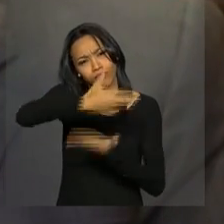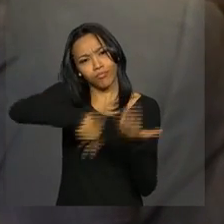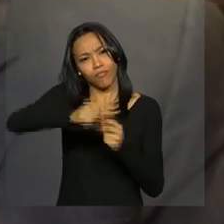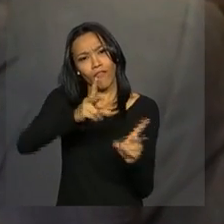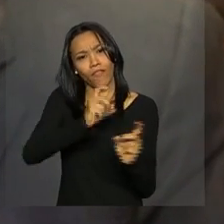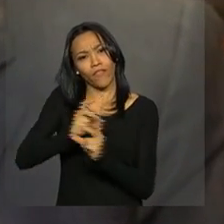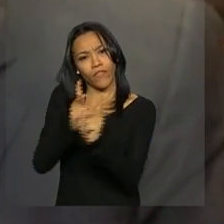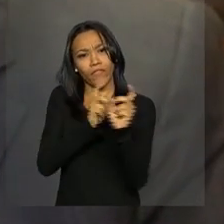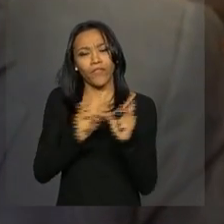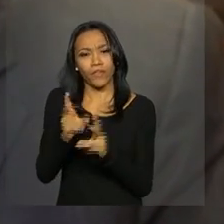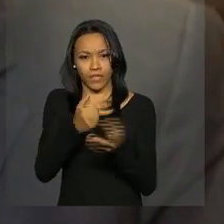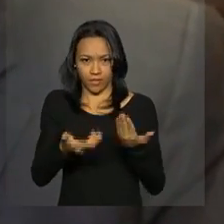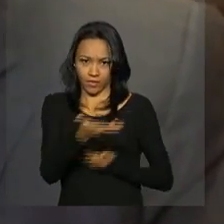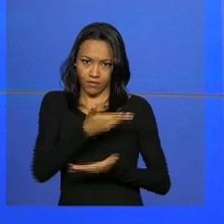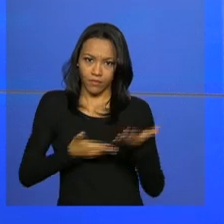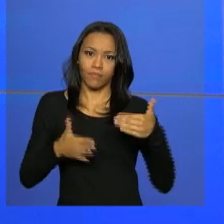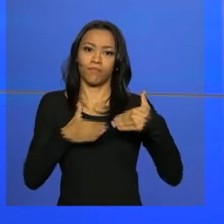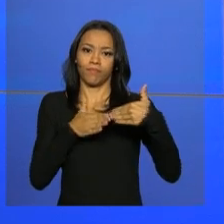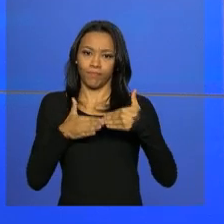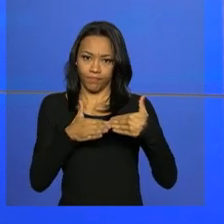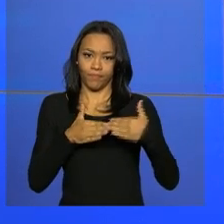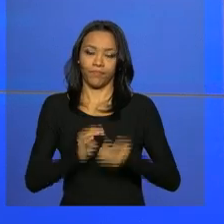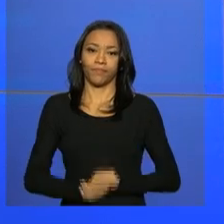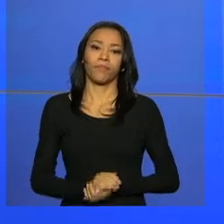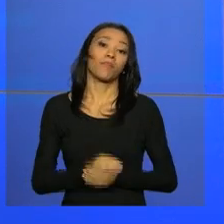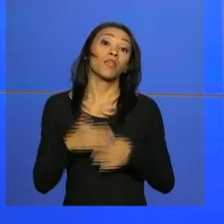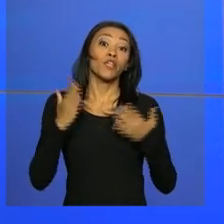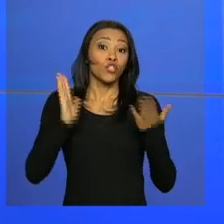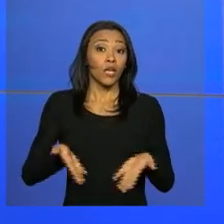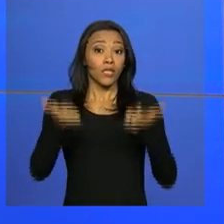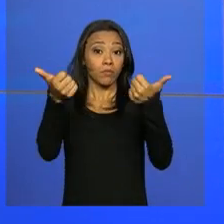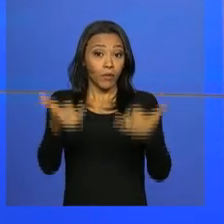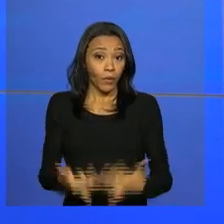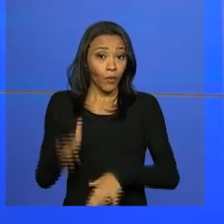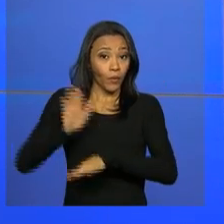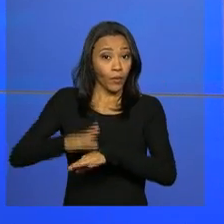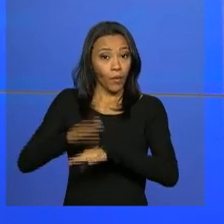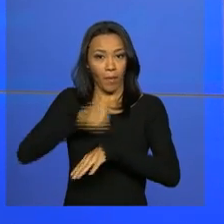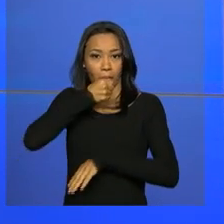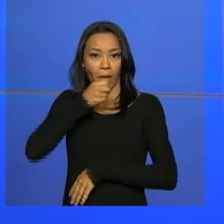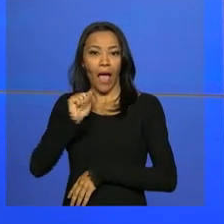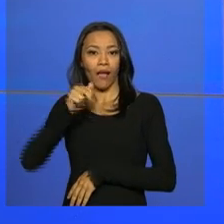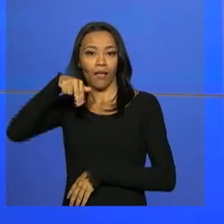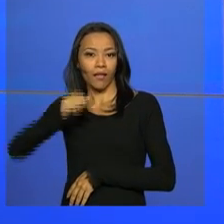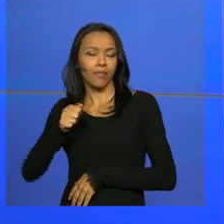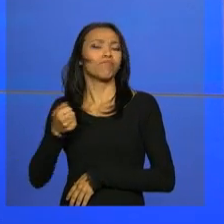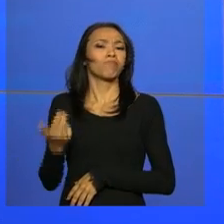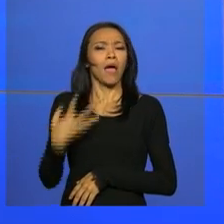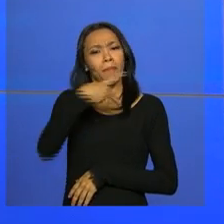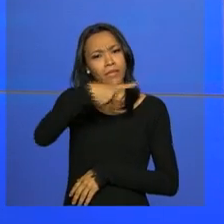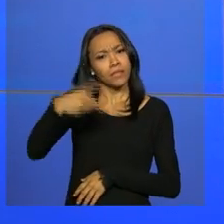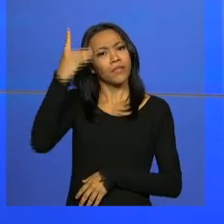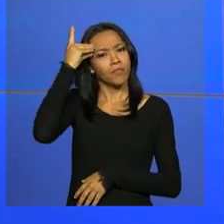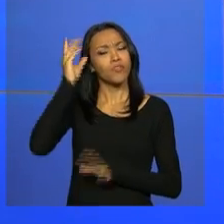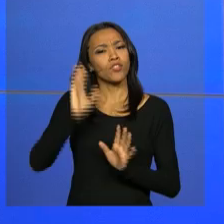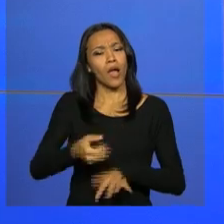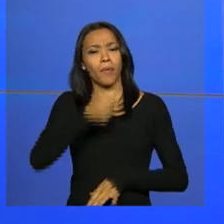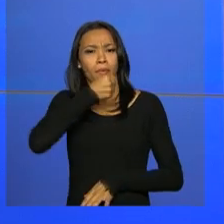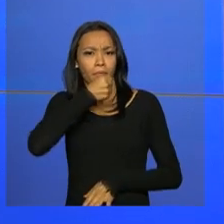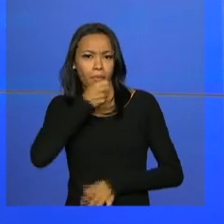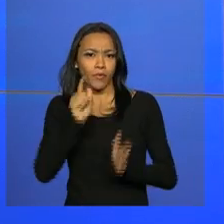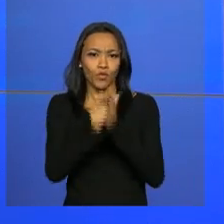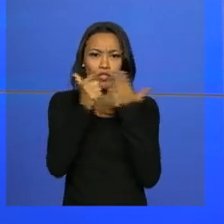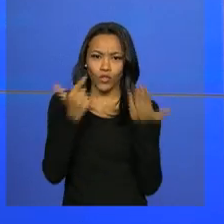esses investimentos, a relação bilateral. E como foi dito pela Ana Gabriela Salles, a presidenta Dilma Rousseff deu entrevista ao